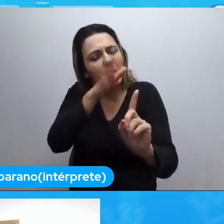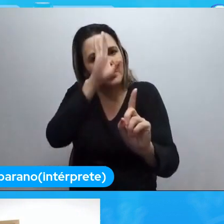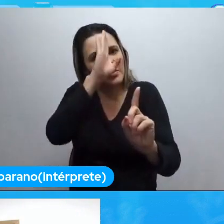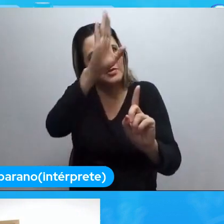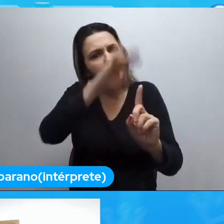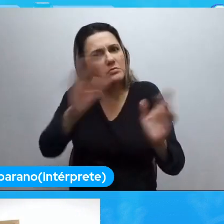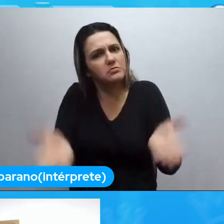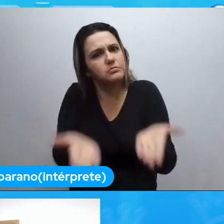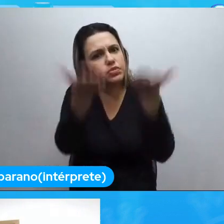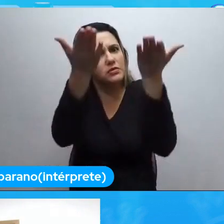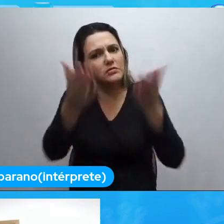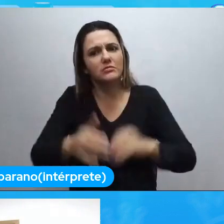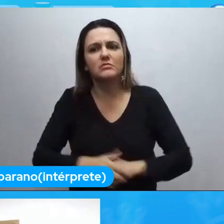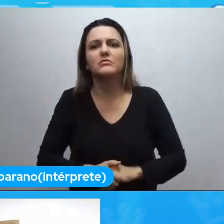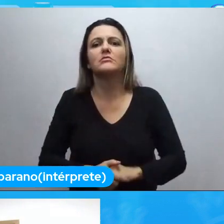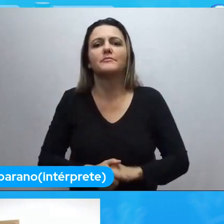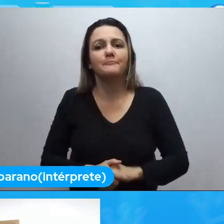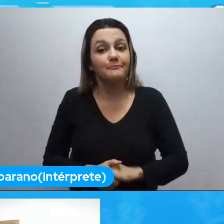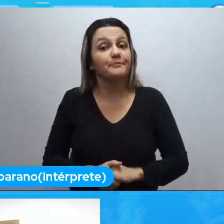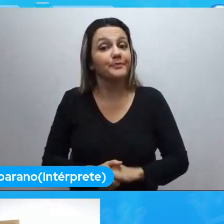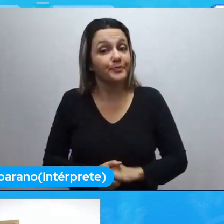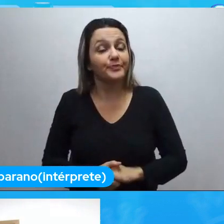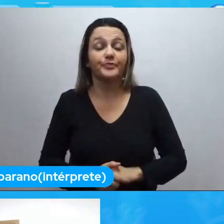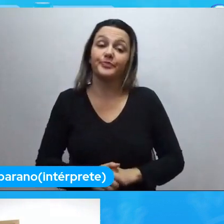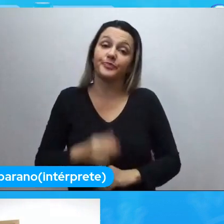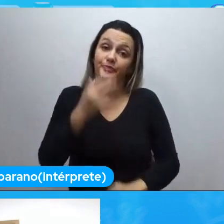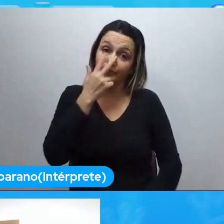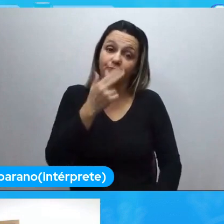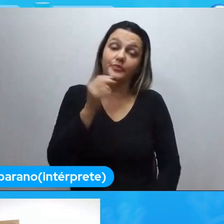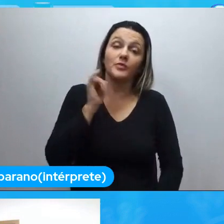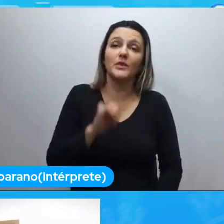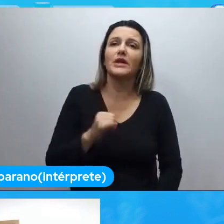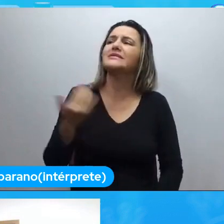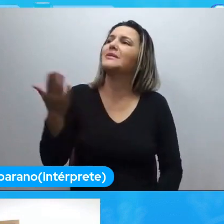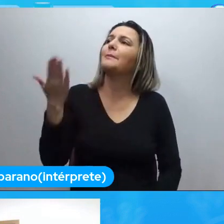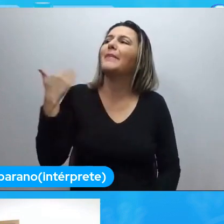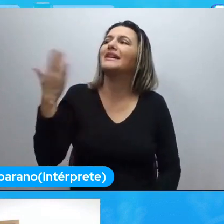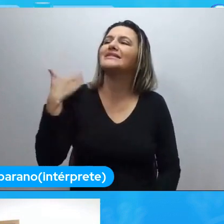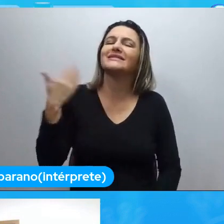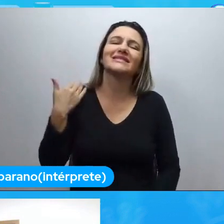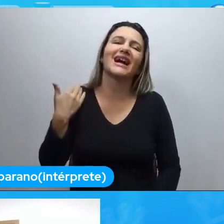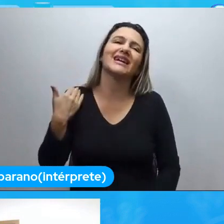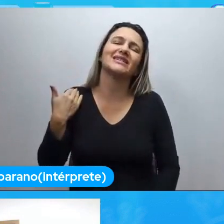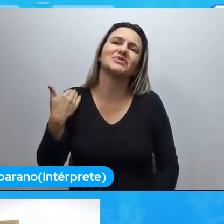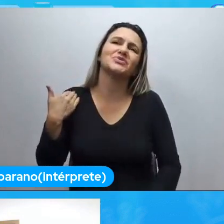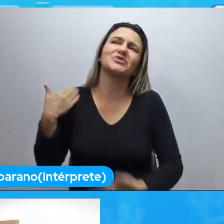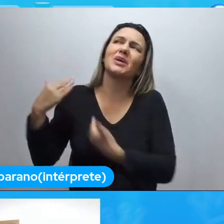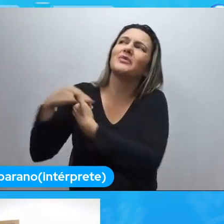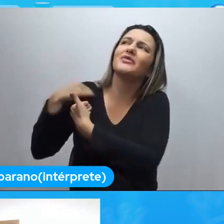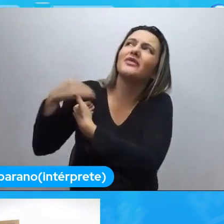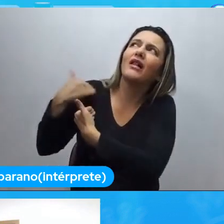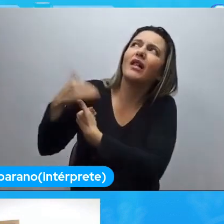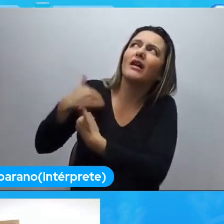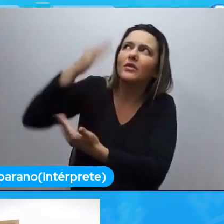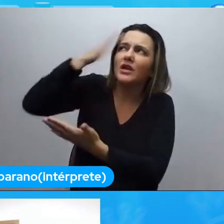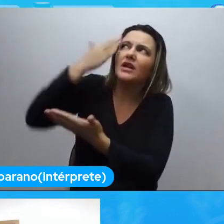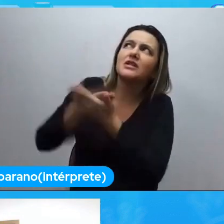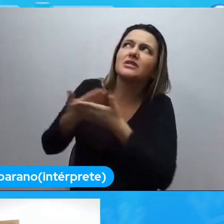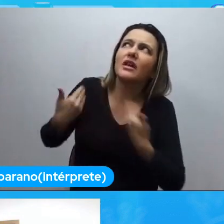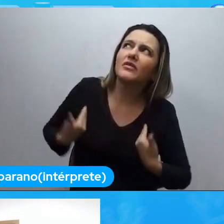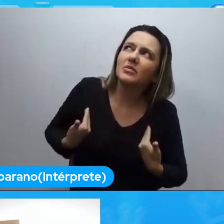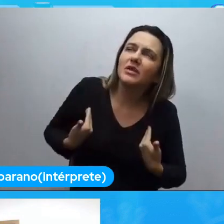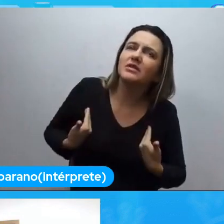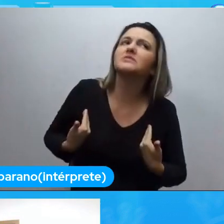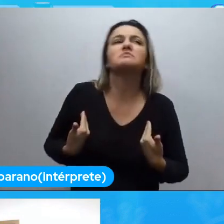nos ares. Então, eu acho que se alguém tivesse me dito lá atrás que acredite em você, independente de qualquer coisa, porque eu